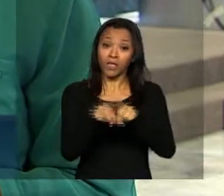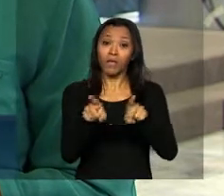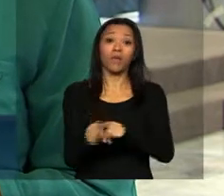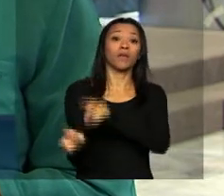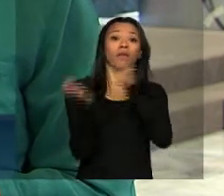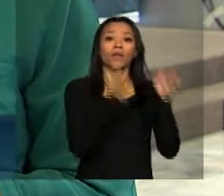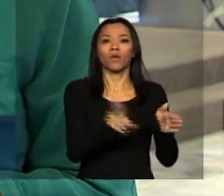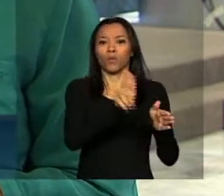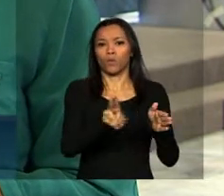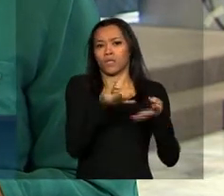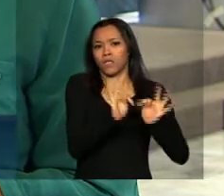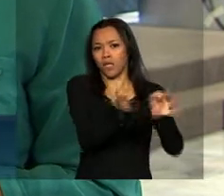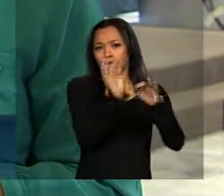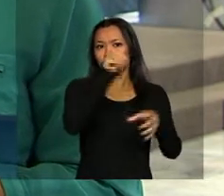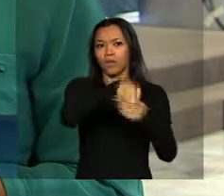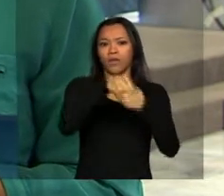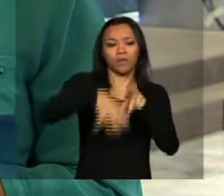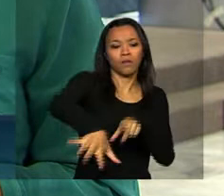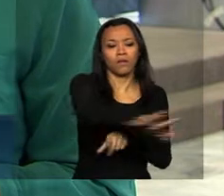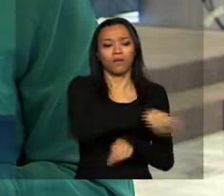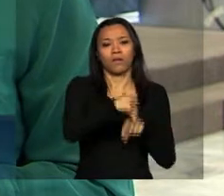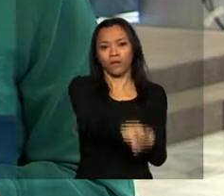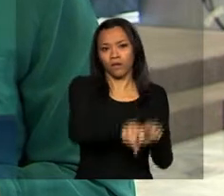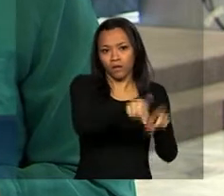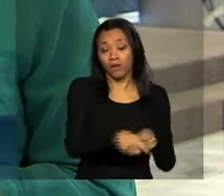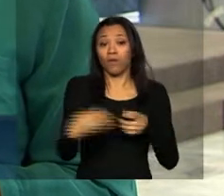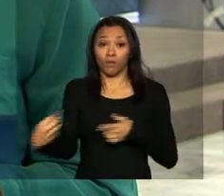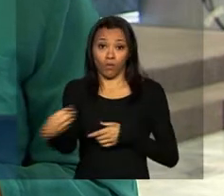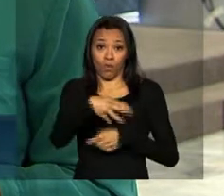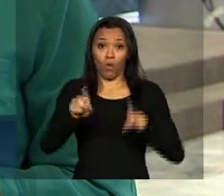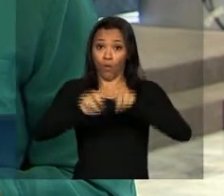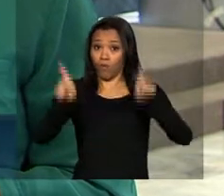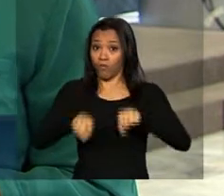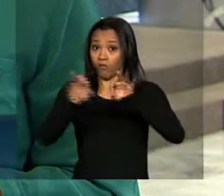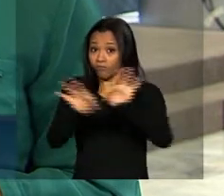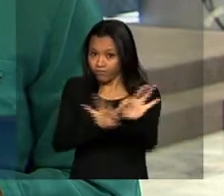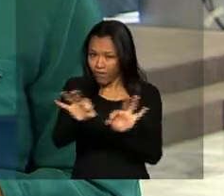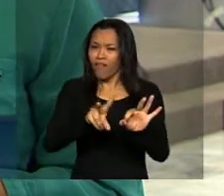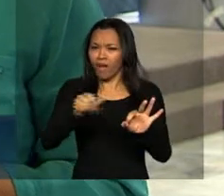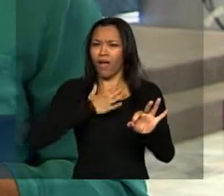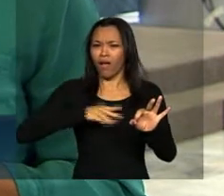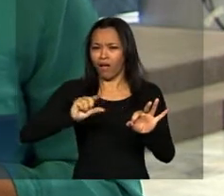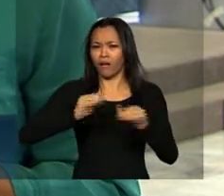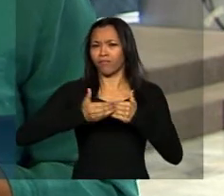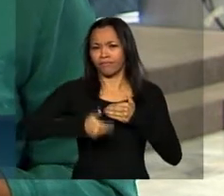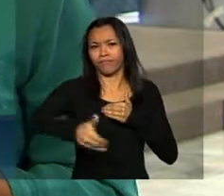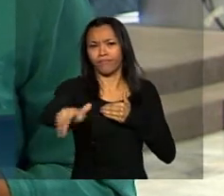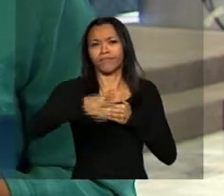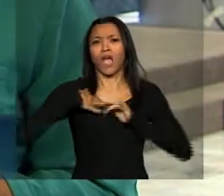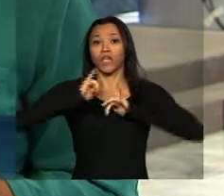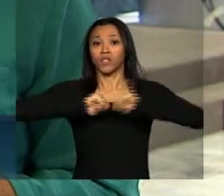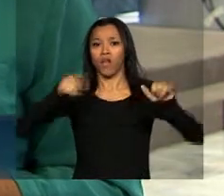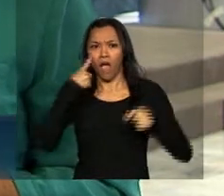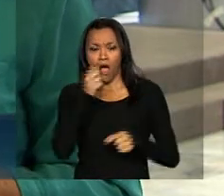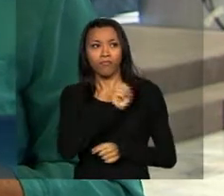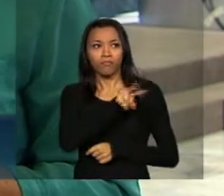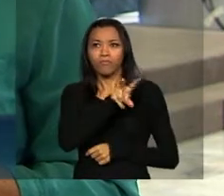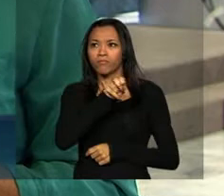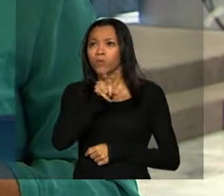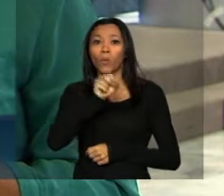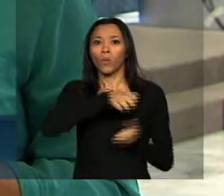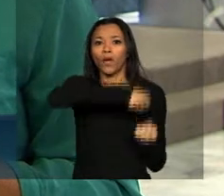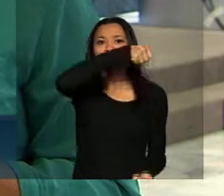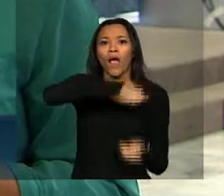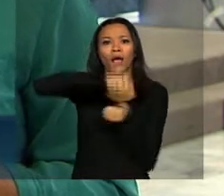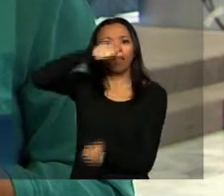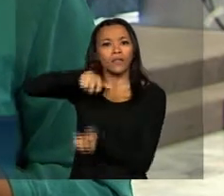O valor do novo plano ainda vai ser anunciado durante esta cerimônia. Os cartazes espalhados aqui no Salão